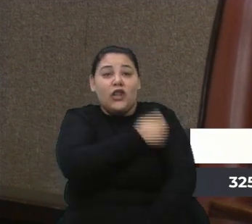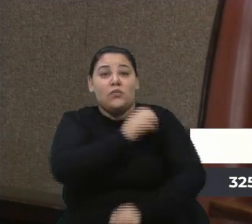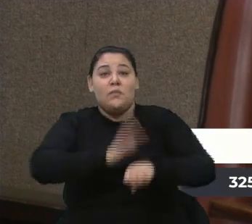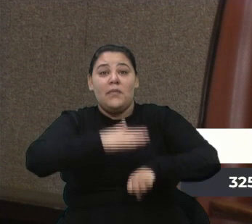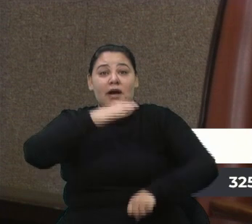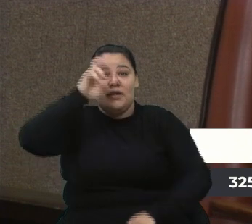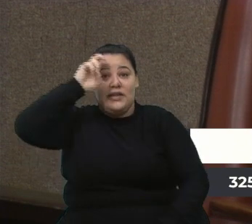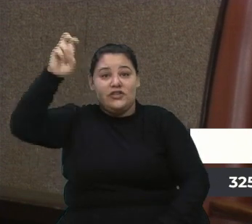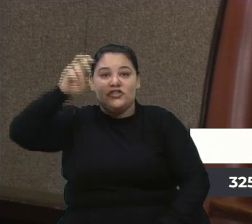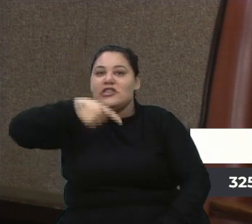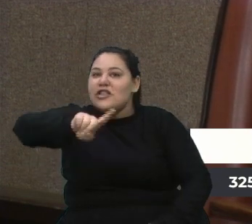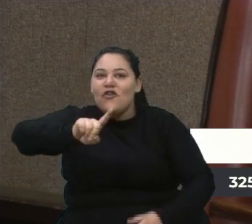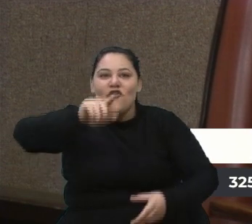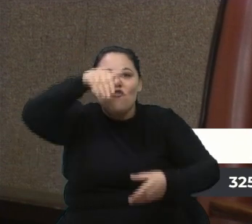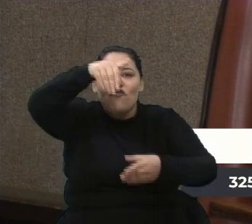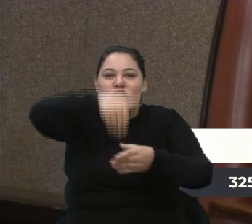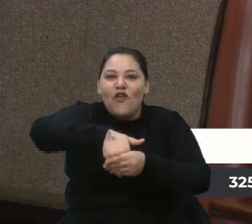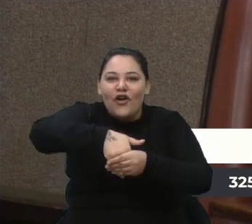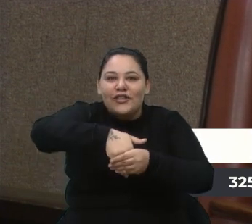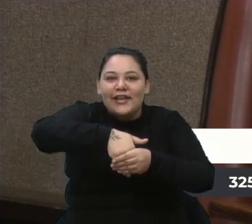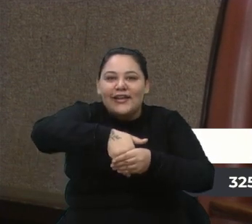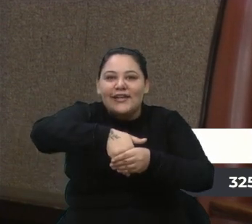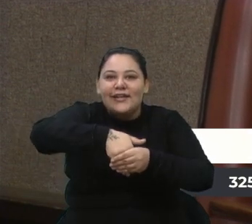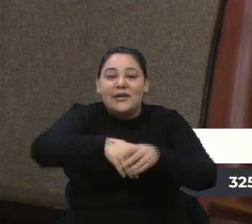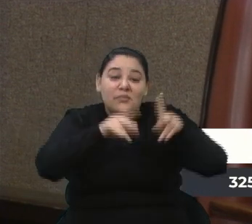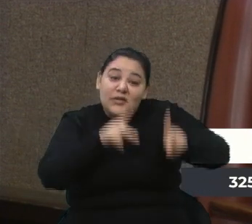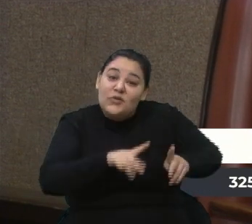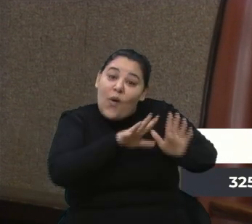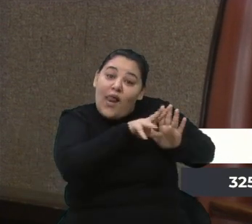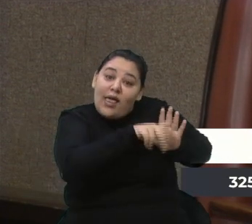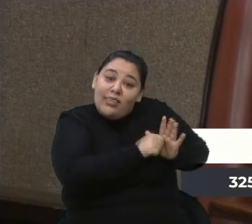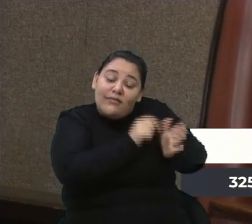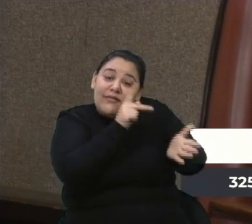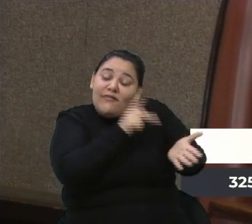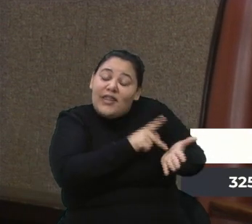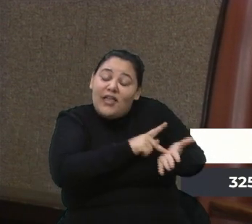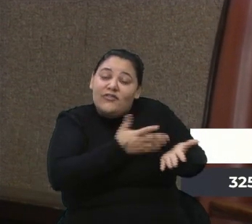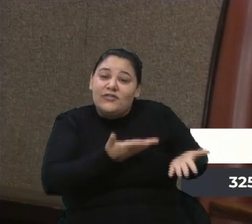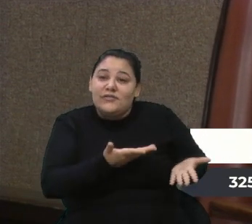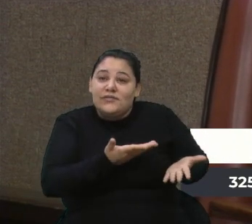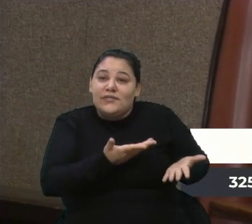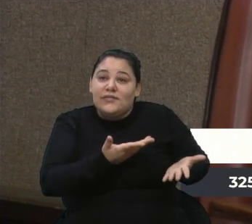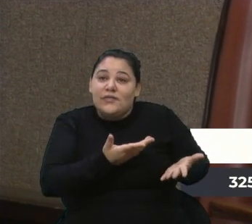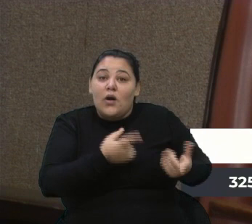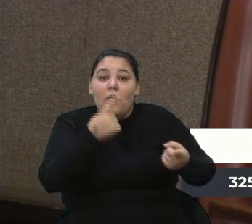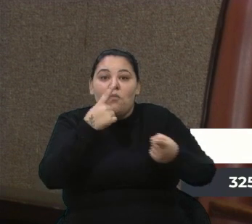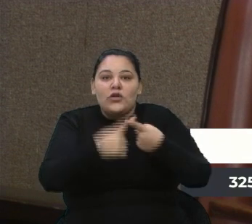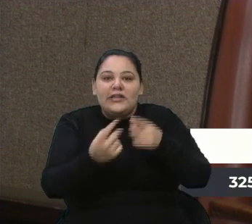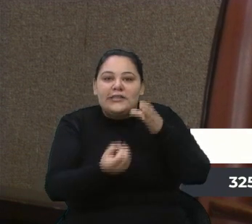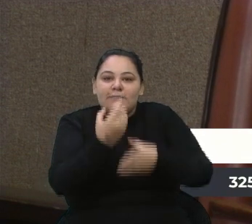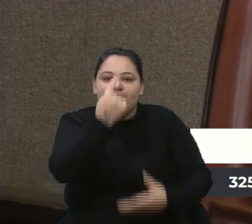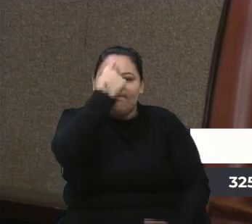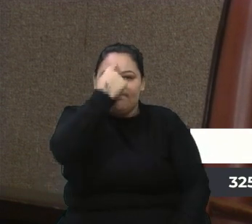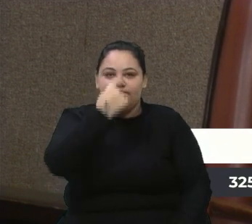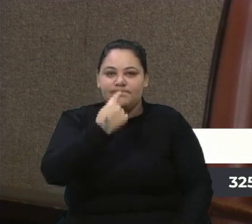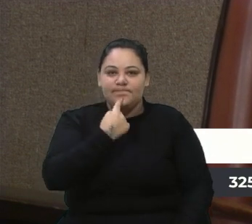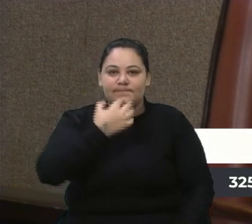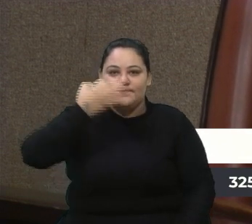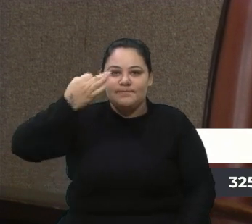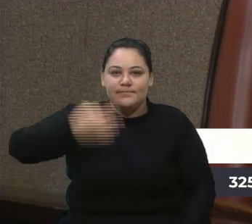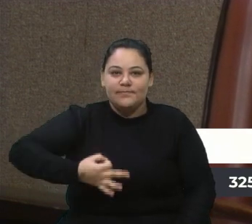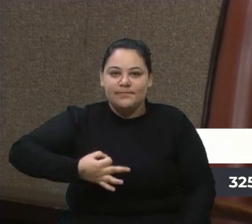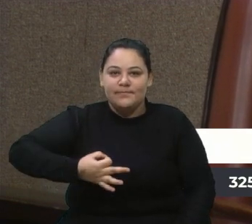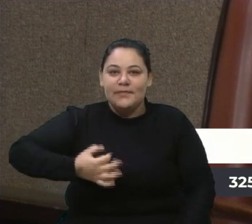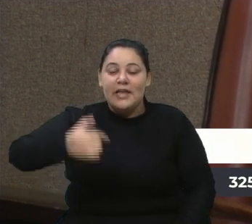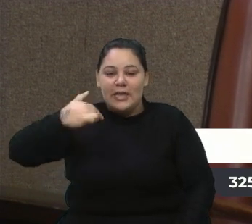não vão votar em corrupto e ladrão. Essa é a verdade. Porque eles formam um caráter. E é isso que a gente defende.